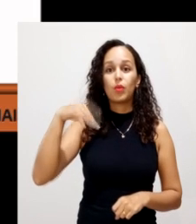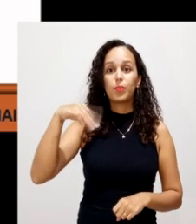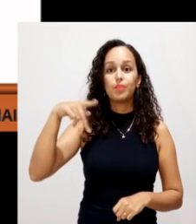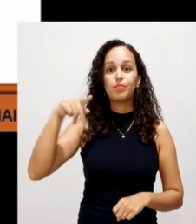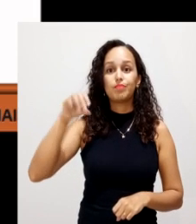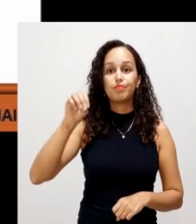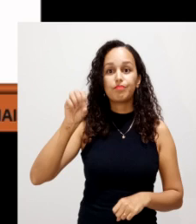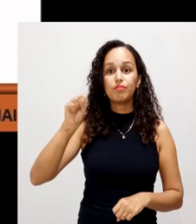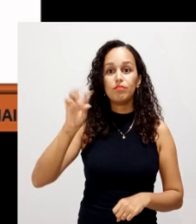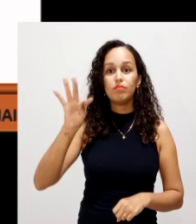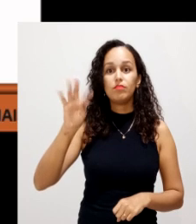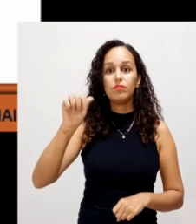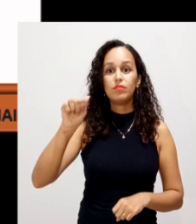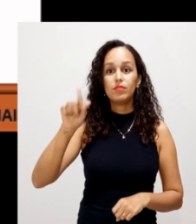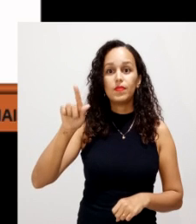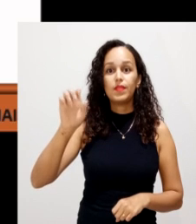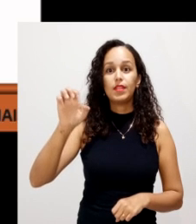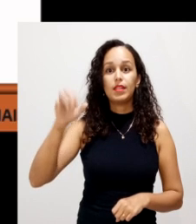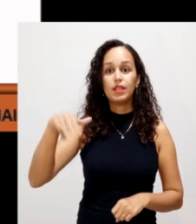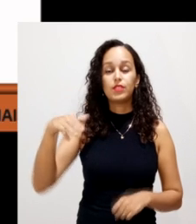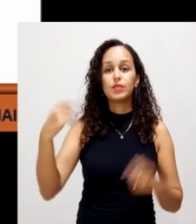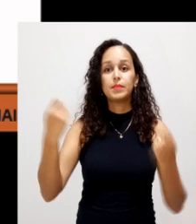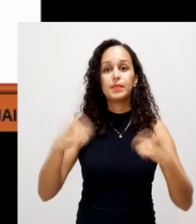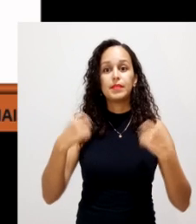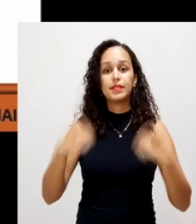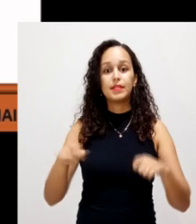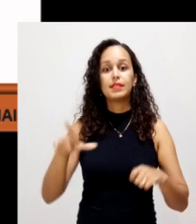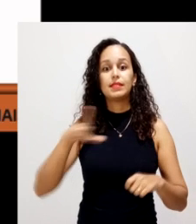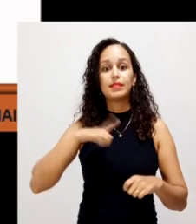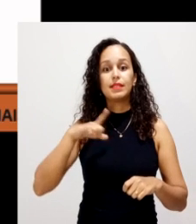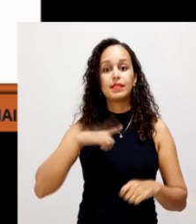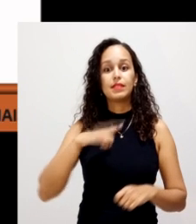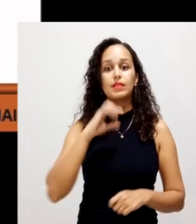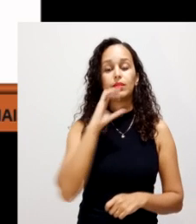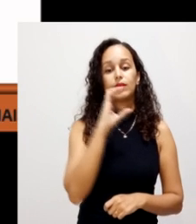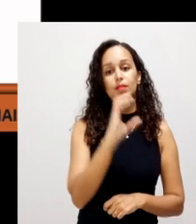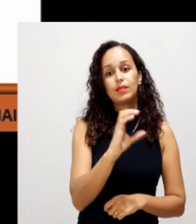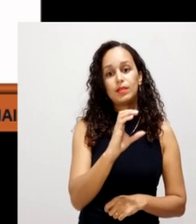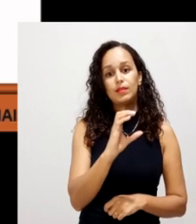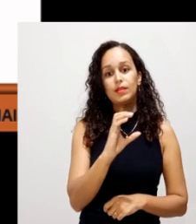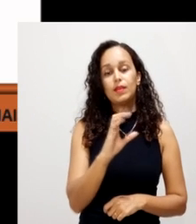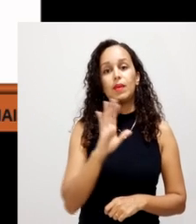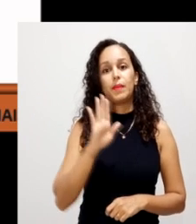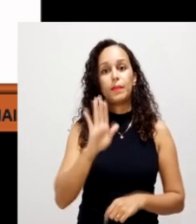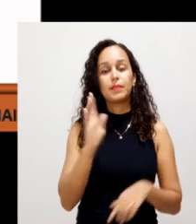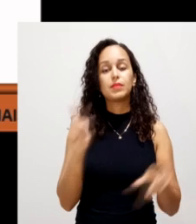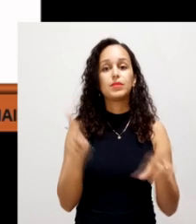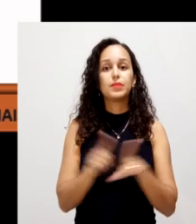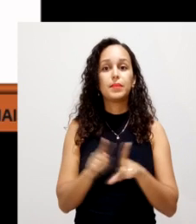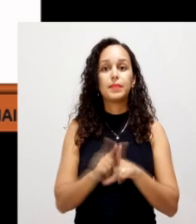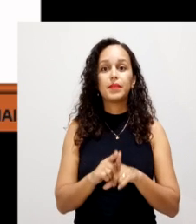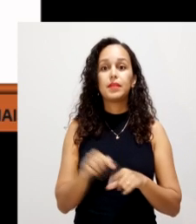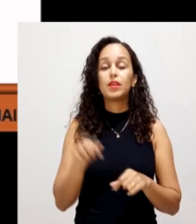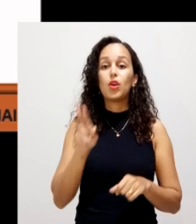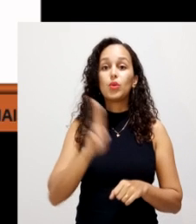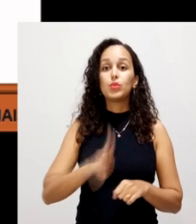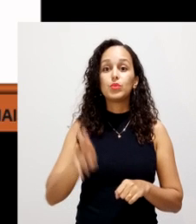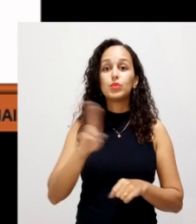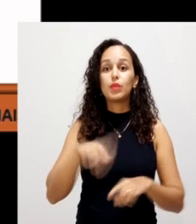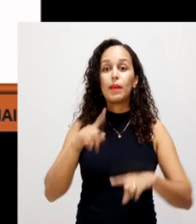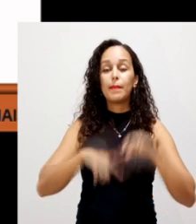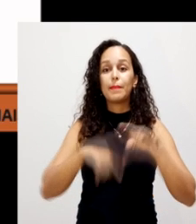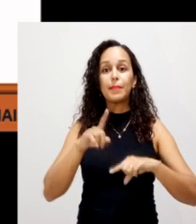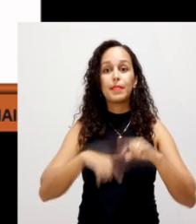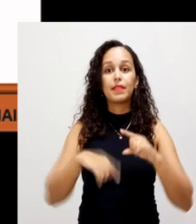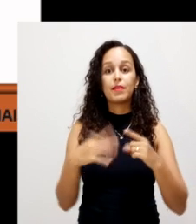oxigênio e também tenha água. Então, não pode fazer a compostagem e utilizar um material, às